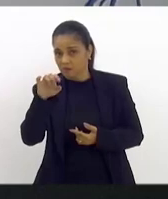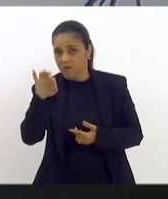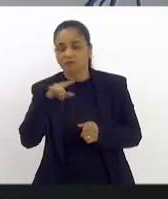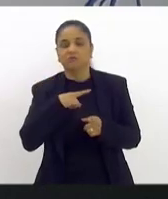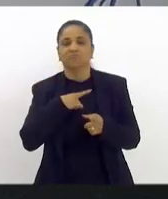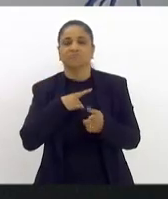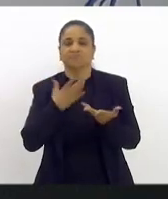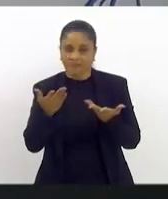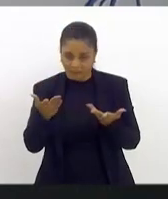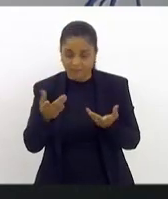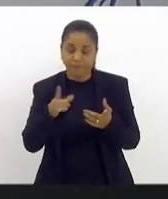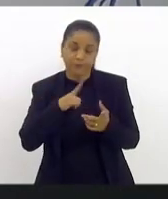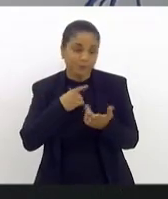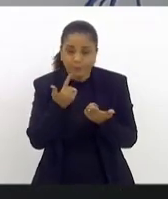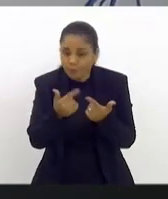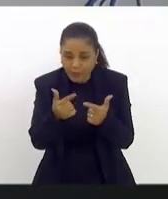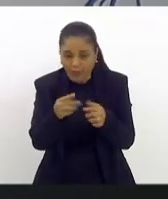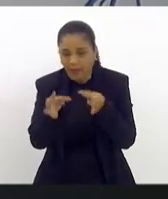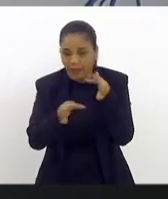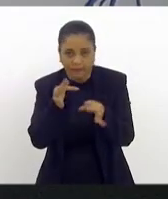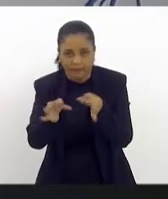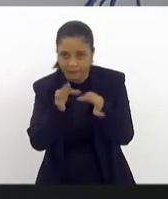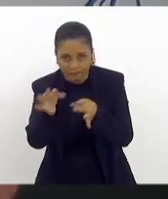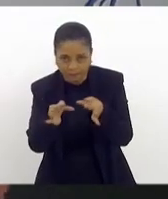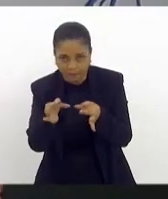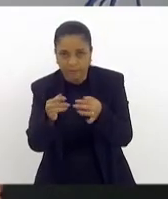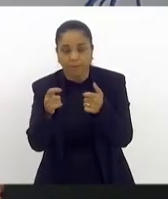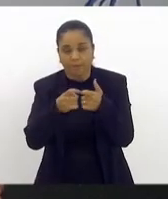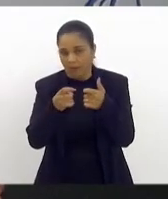médico. Na UPA, temos um